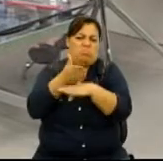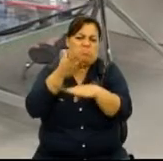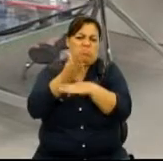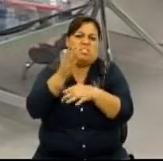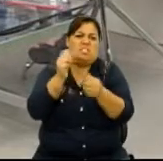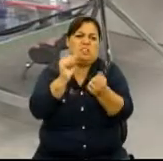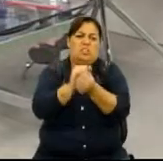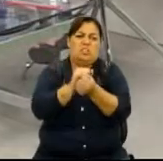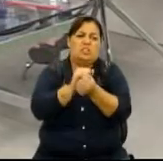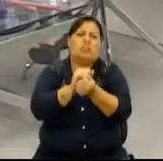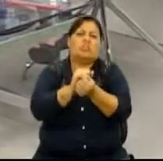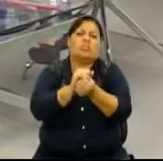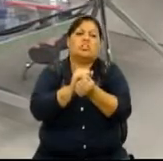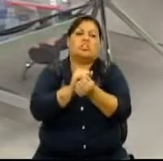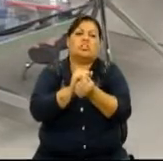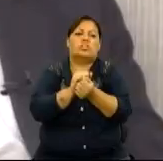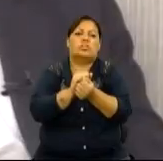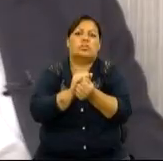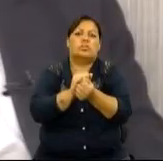participante.